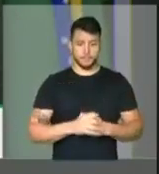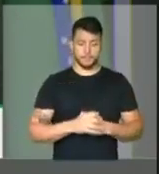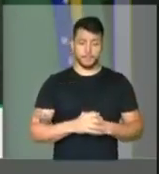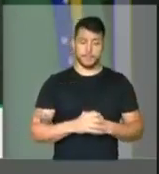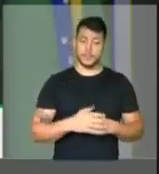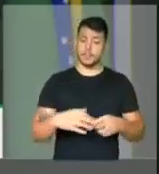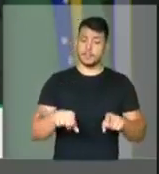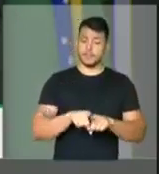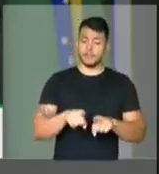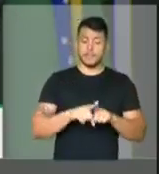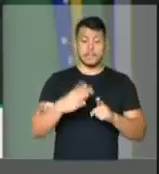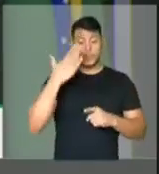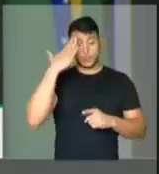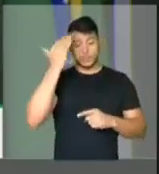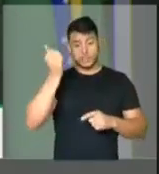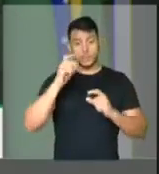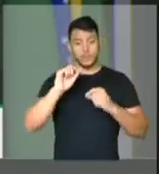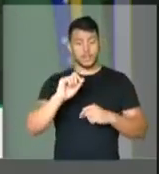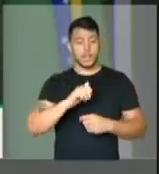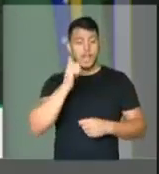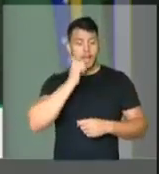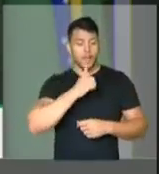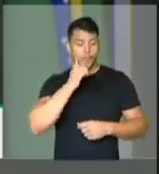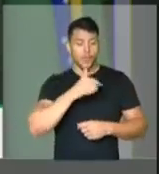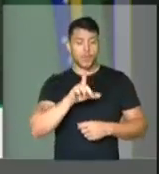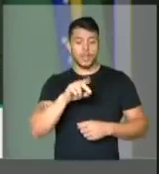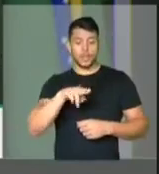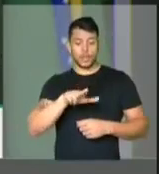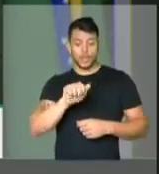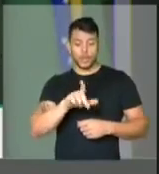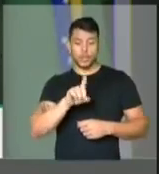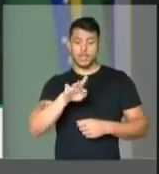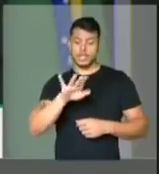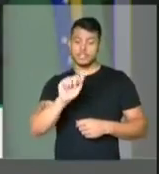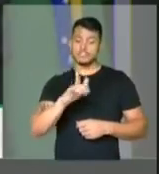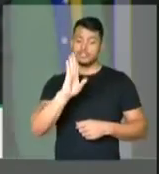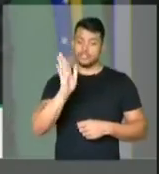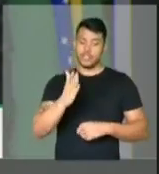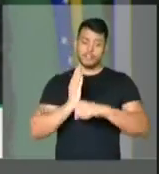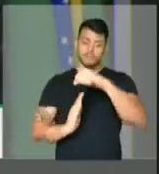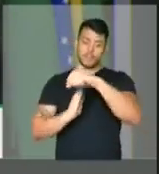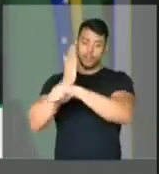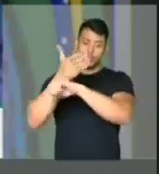Dona Dirce, tenho certeza que você está agora ao lado do Papai do Céu. A paz de Deus.